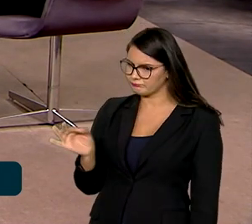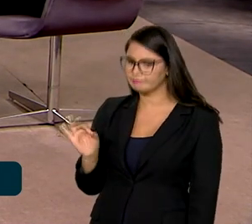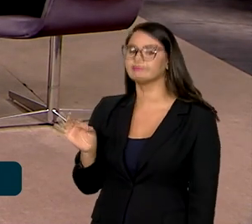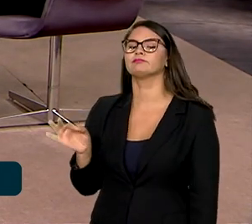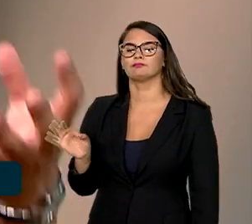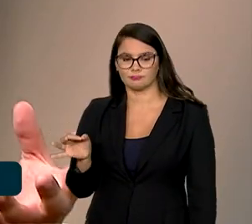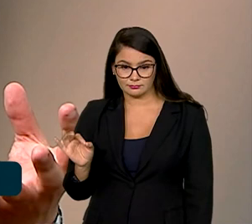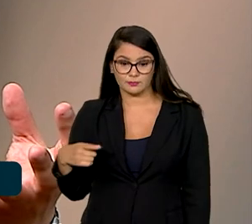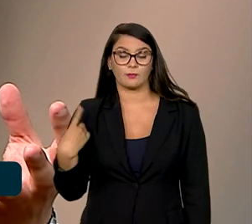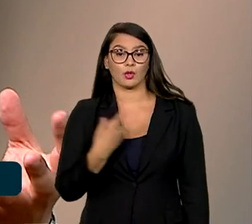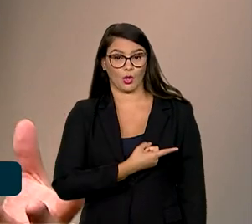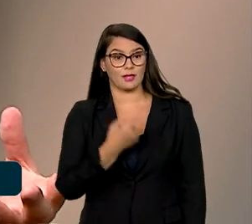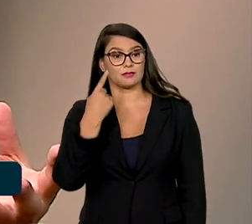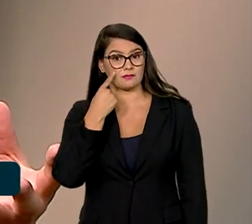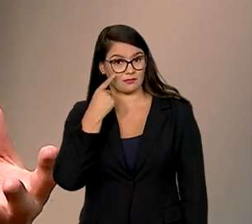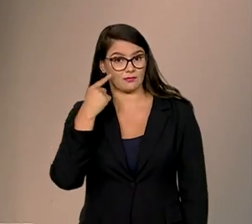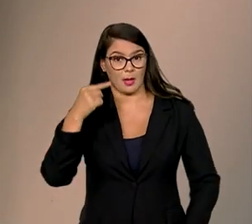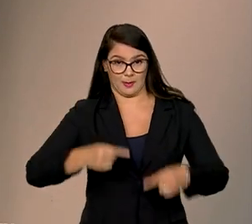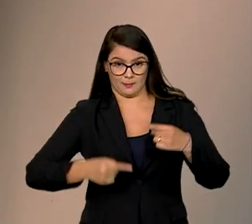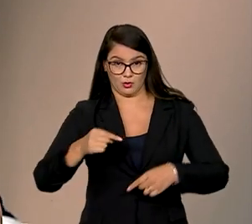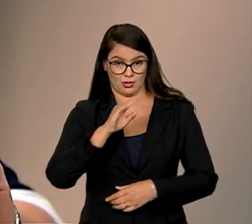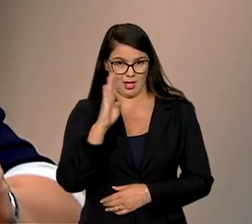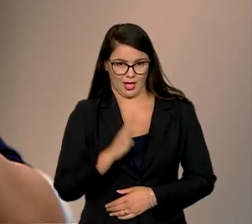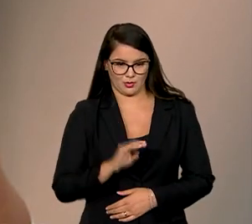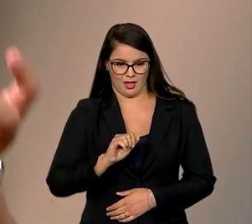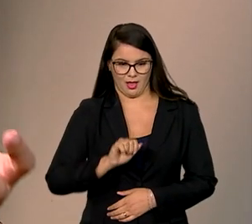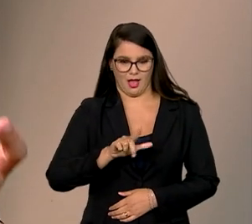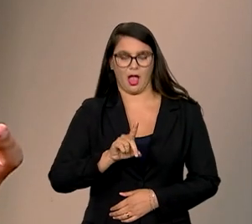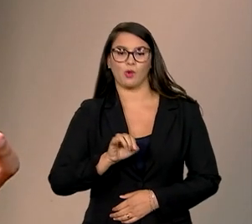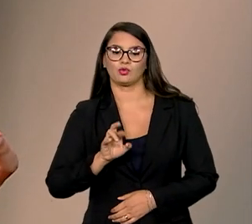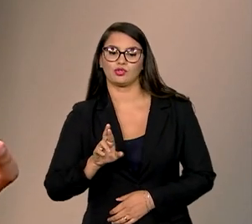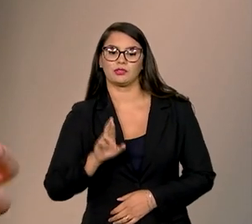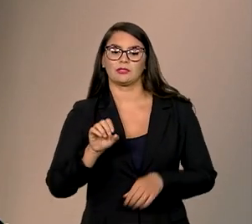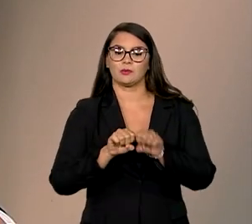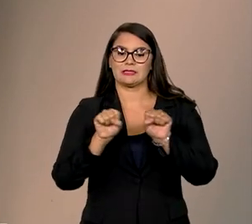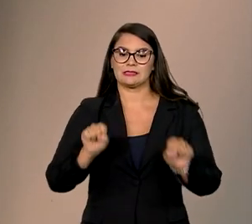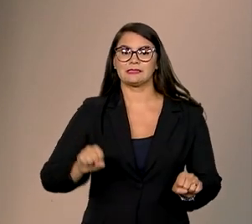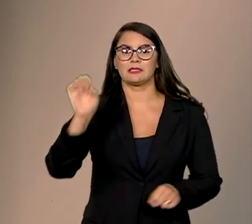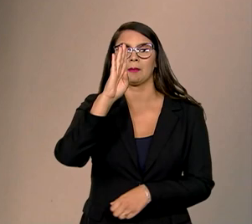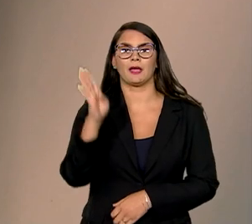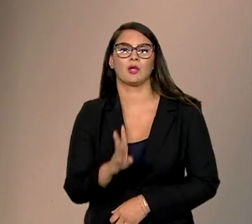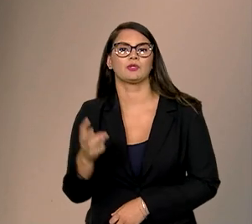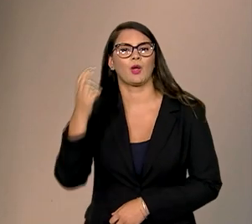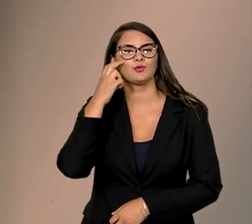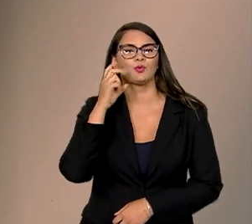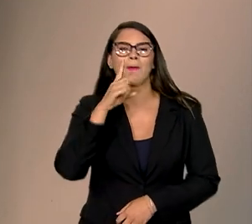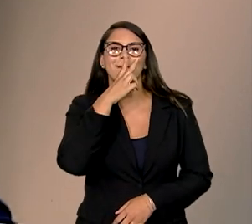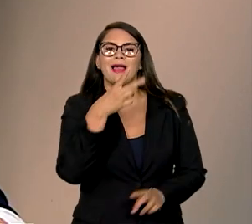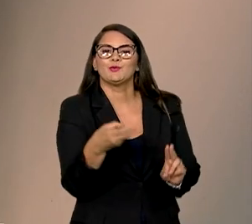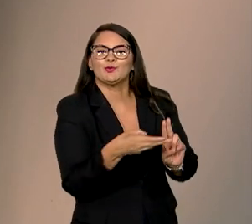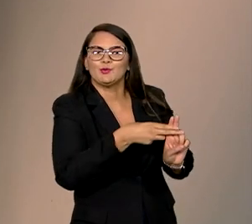vai ver com a Política Nacional Aldir Blanc a lógica do Sistema Nacional de Cultura, que é o nosso SUS da cultura,